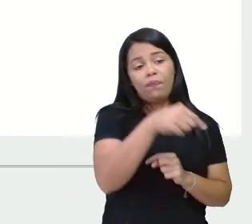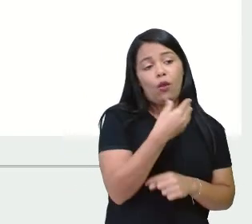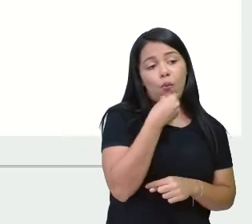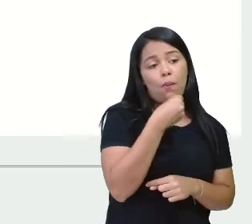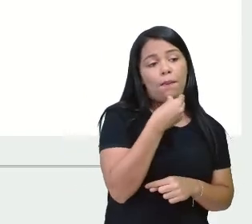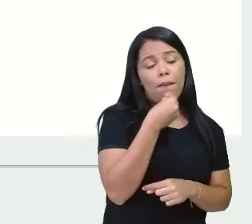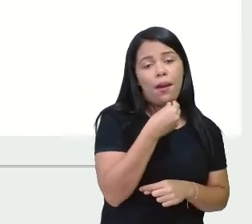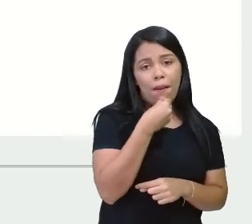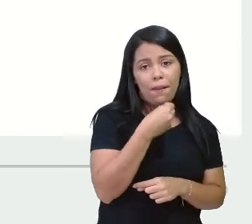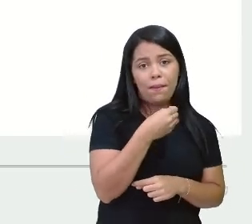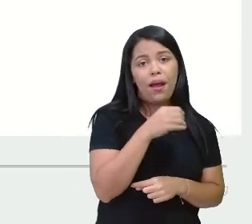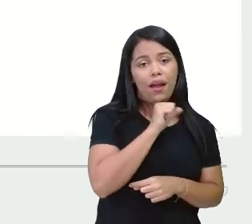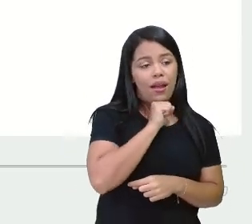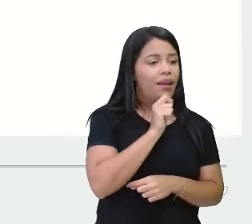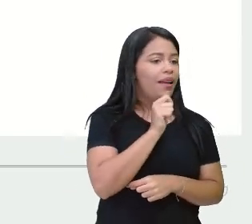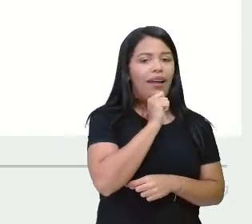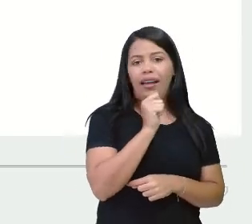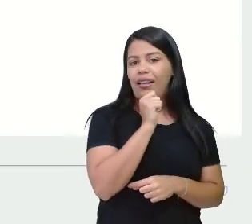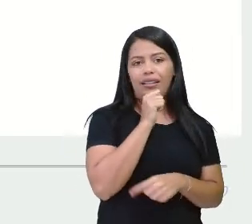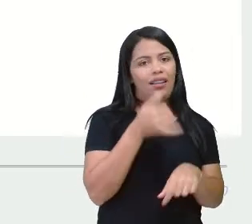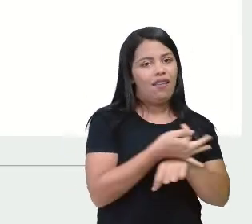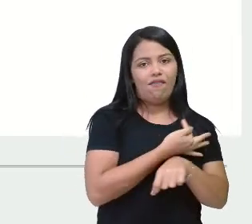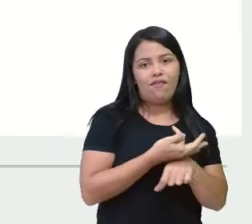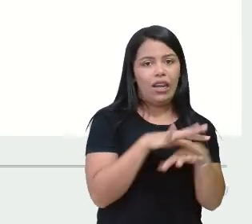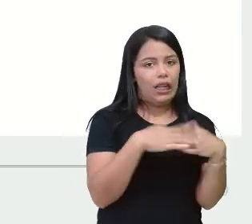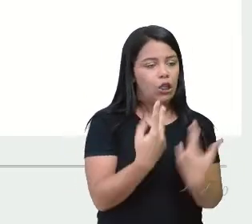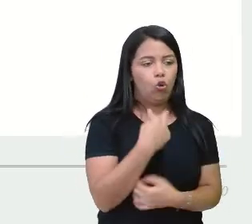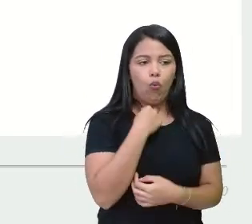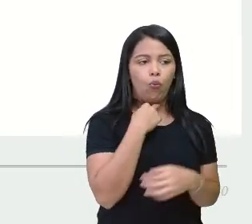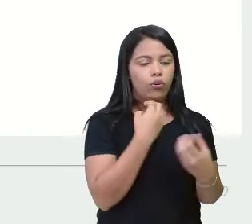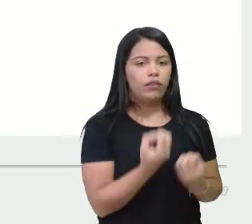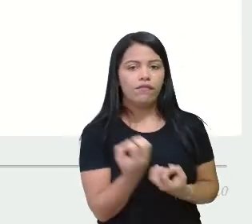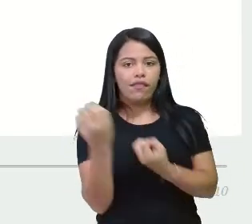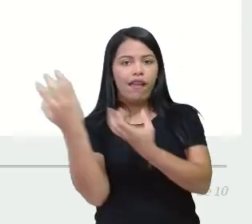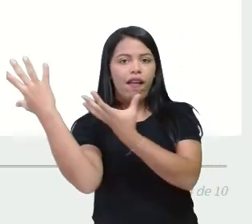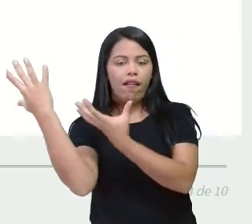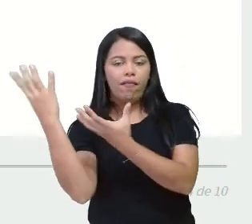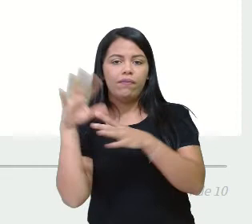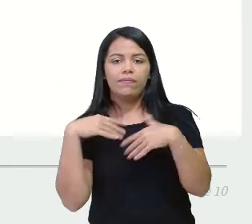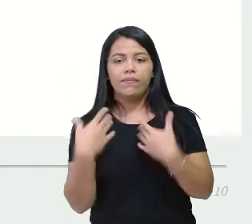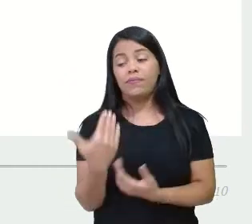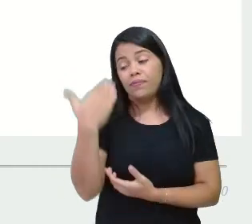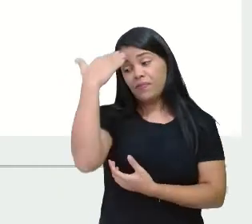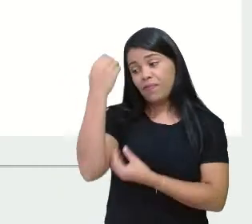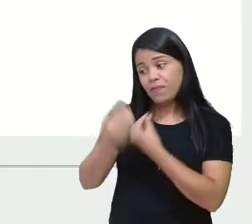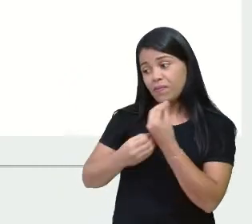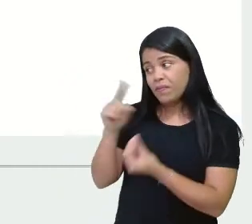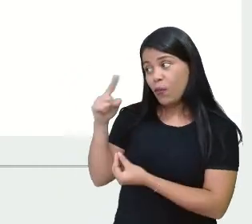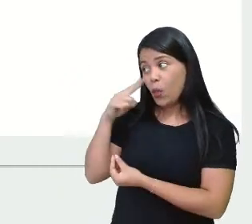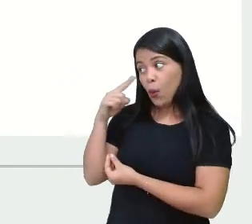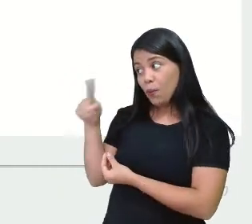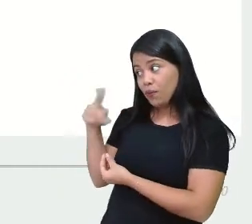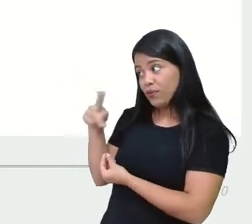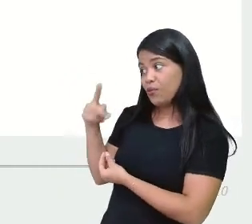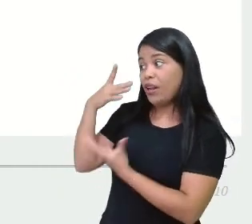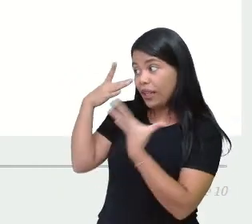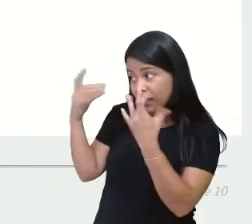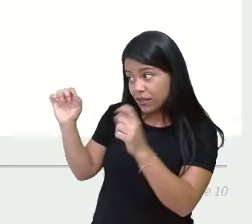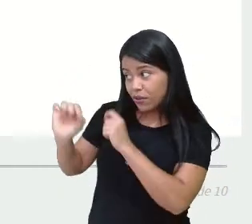não podia viajar. Sabendo como são os coelhos, olha aí professora Verônica, fica ligada porque foi o que aconteceu.